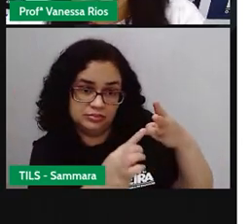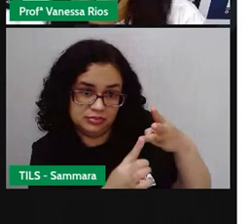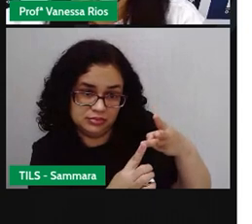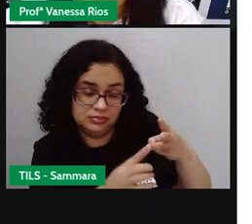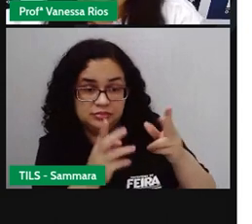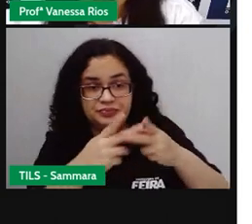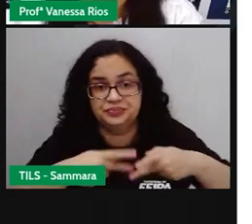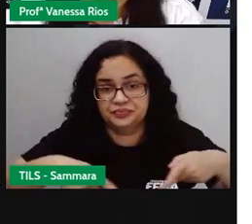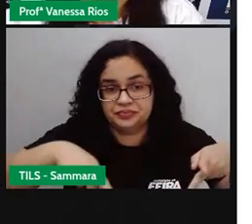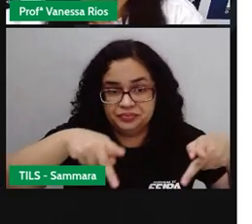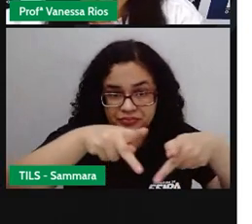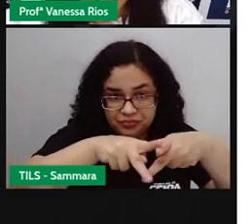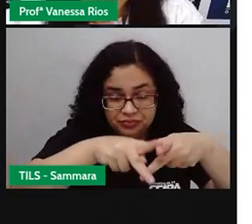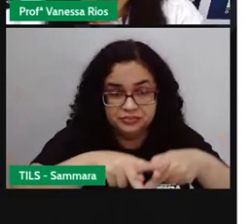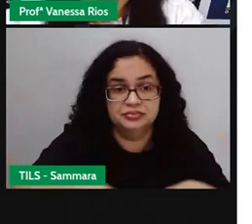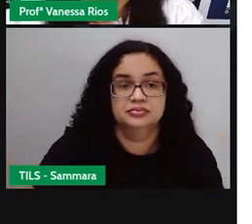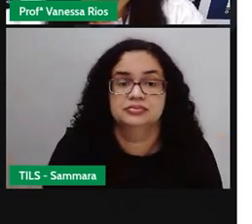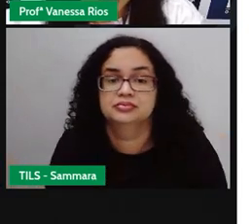formação.